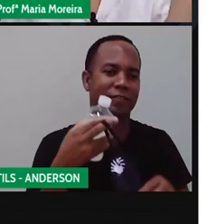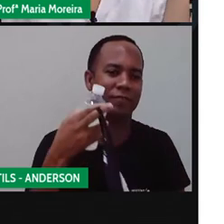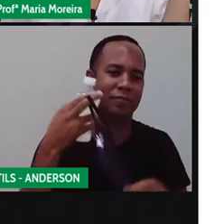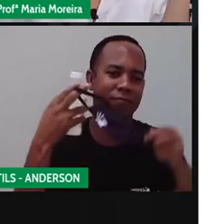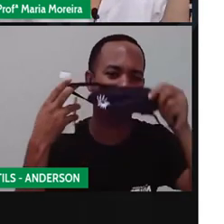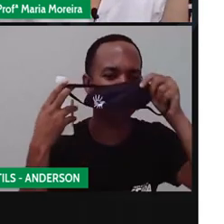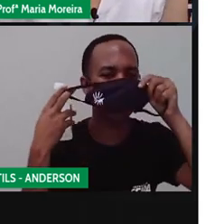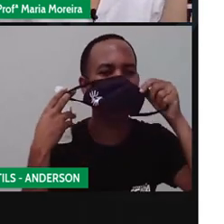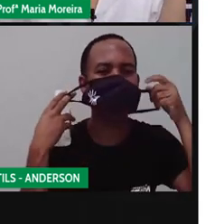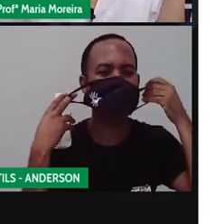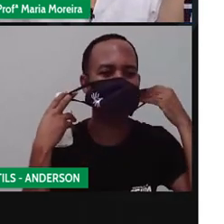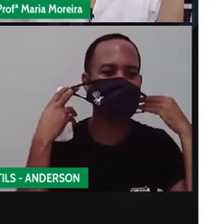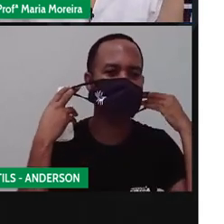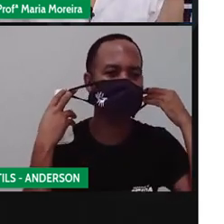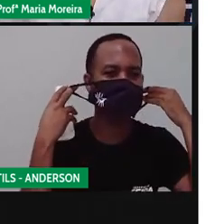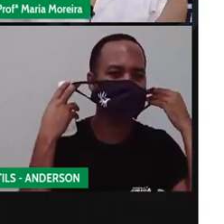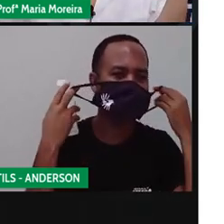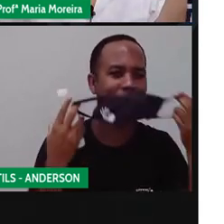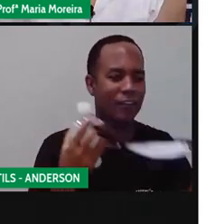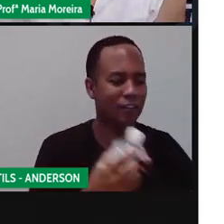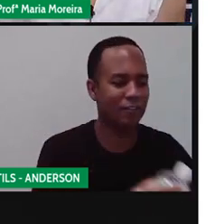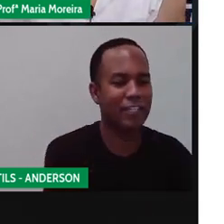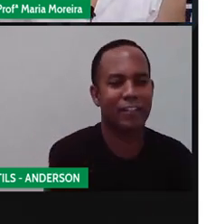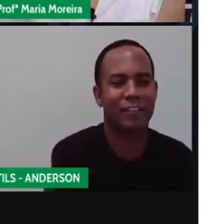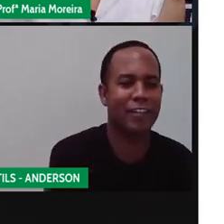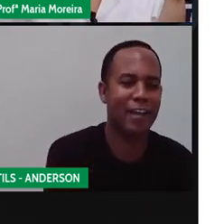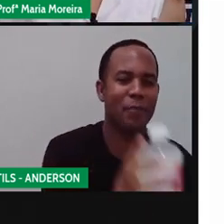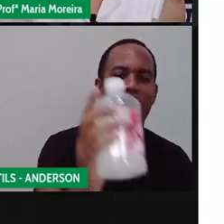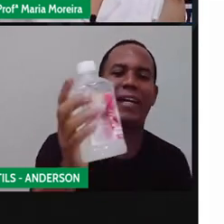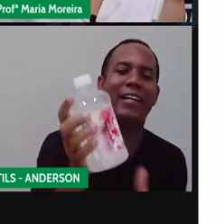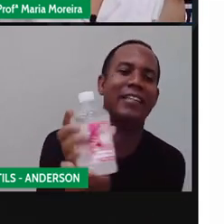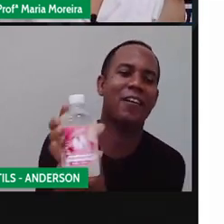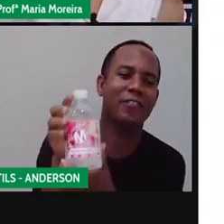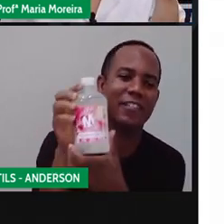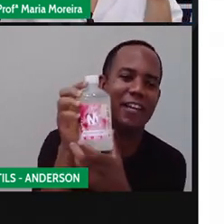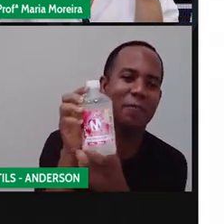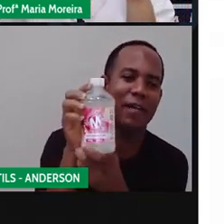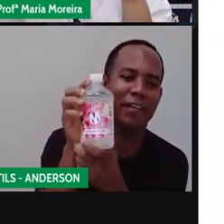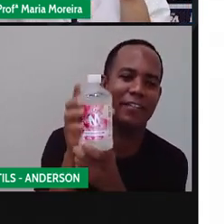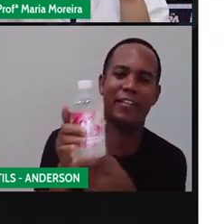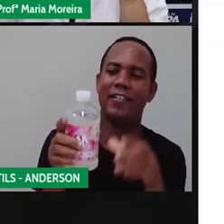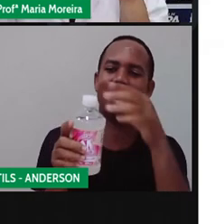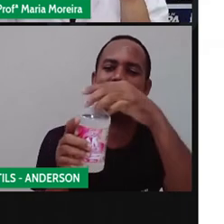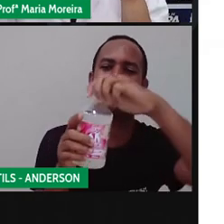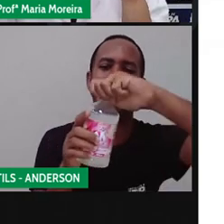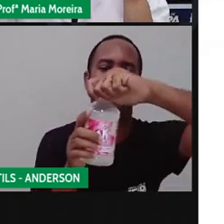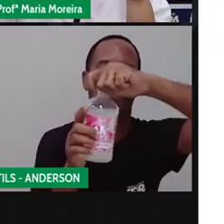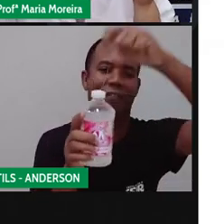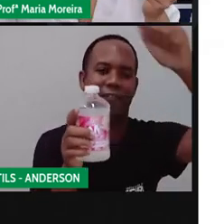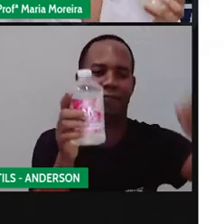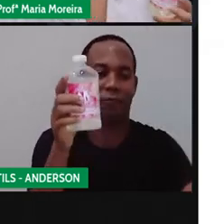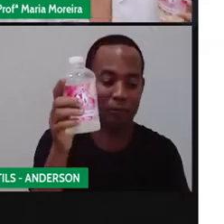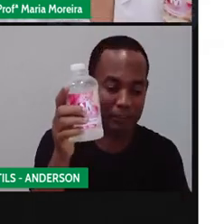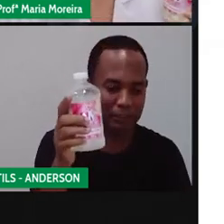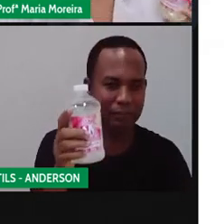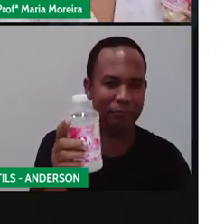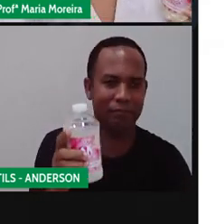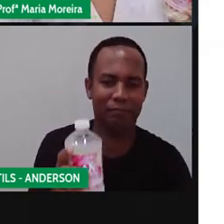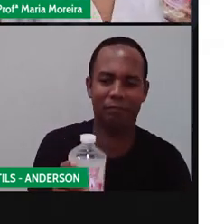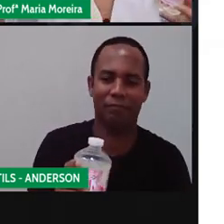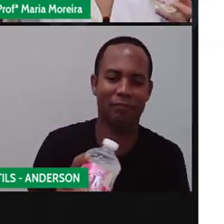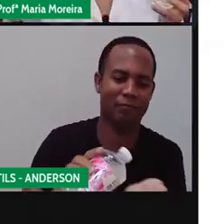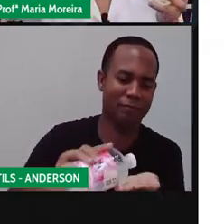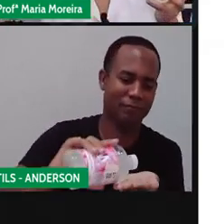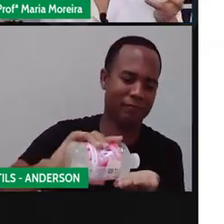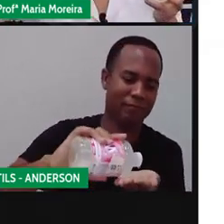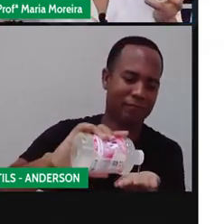gel, ó. Não vai ganhar o mechão, viu, Anderson, do álcool em gel? É, tô fazendo álcool em Álcool em gel. Uhul. E usem o quê?